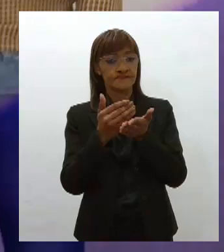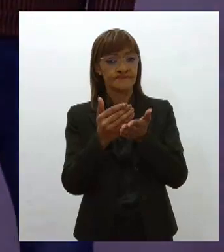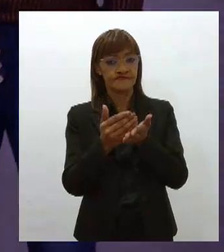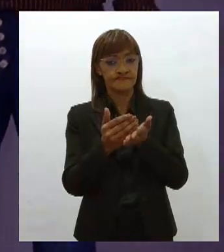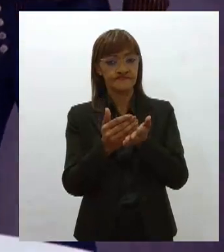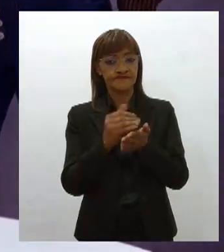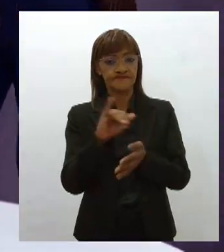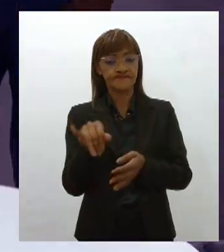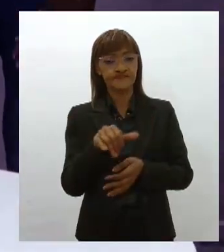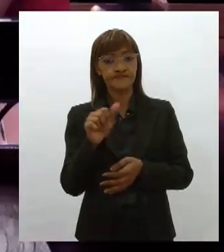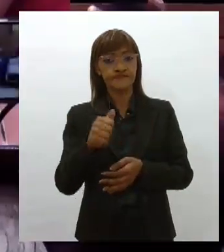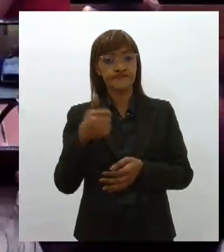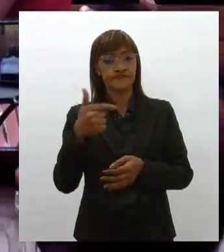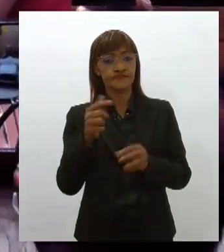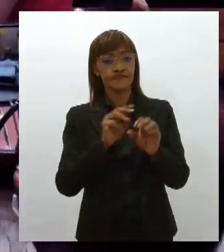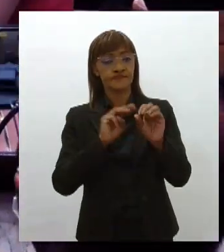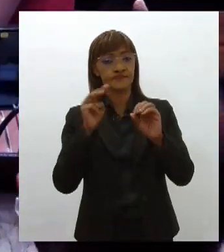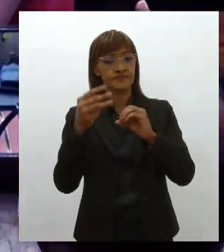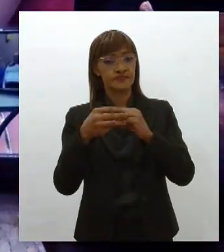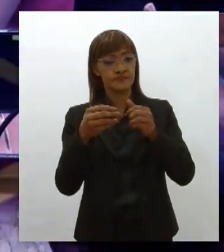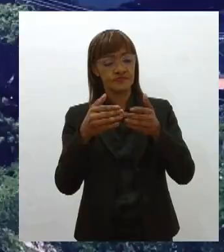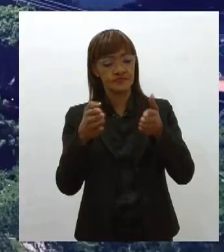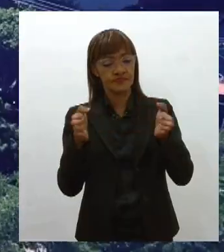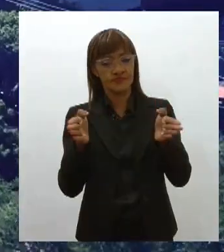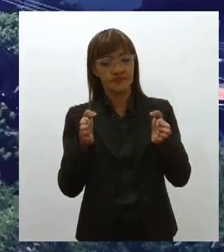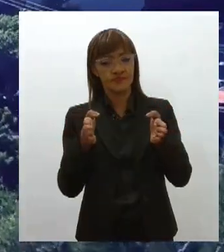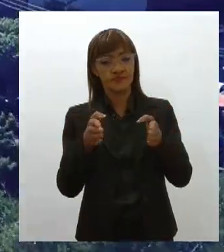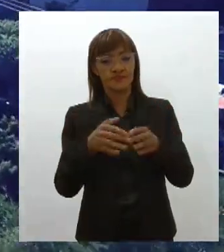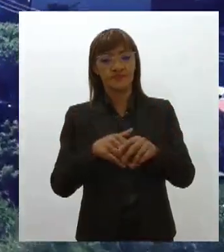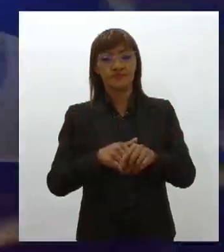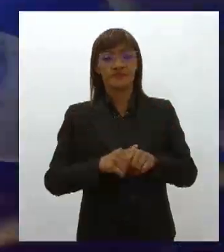JA2, que está só começando.